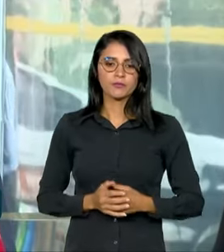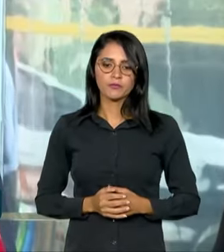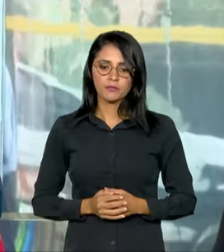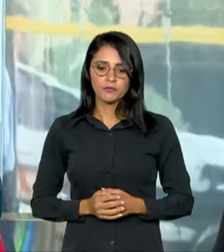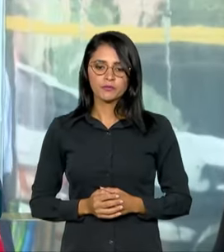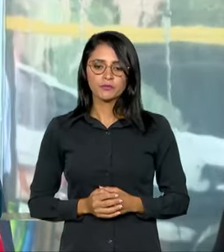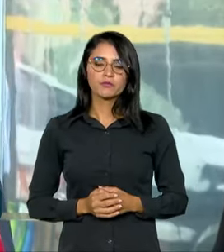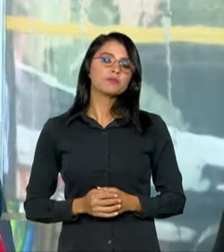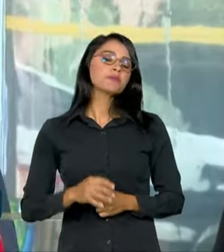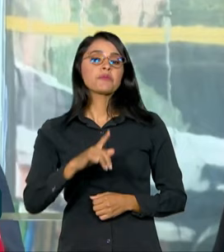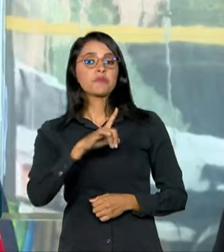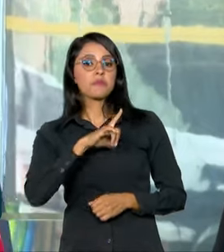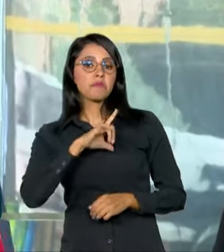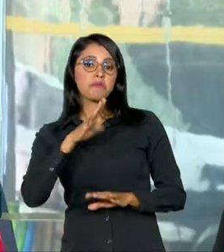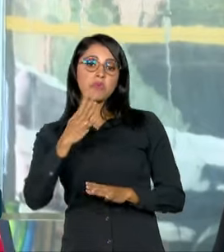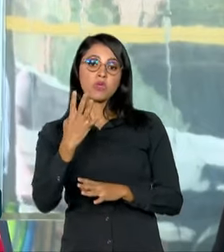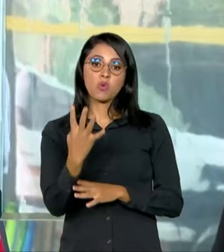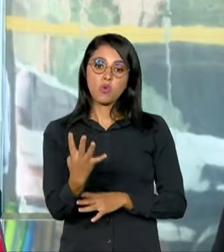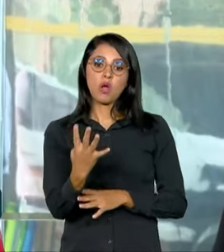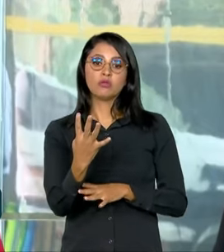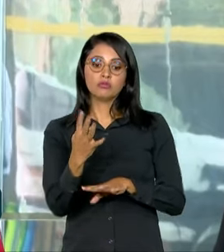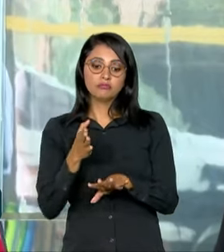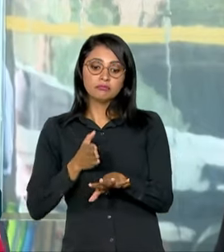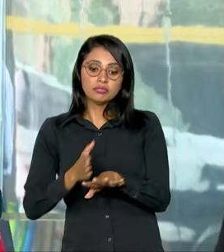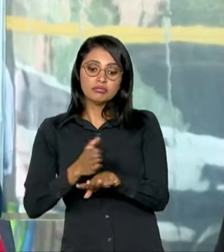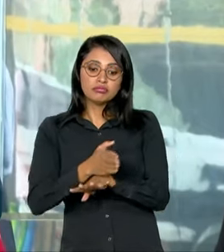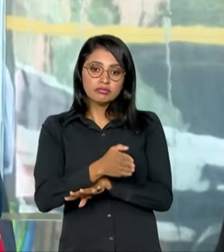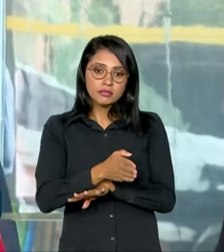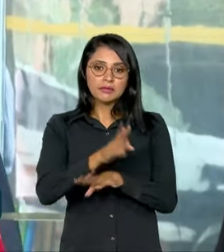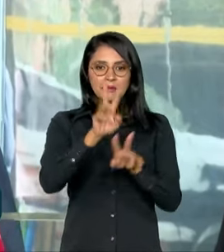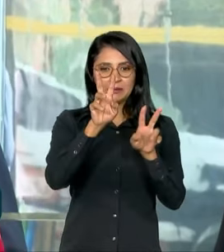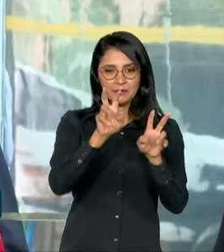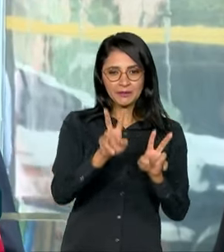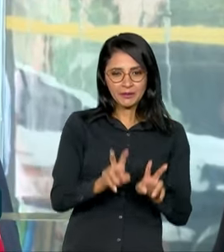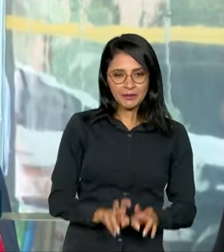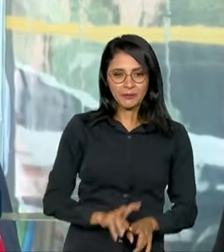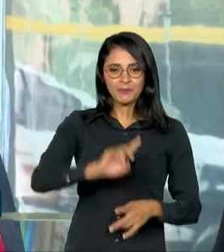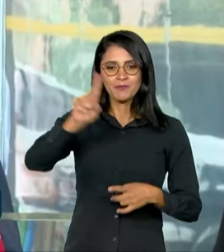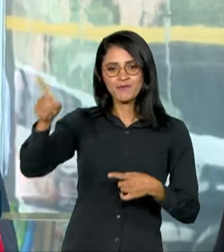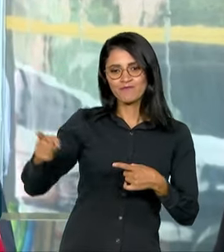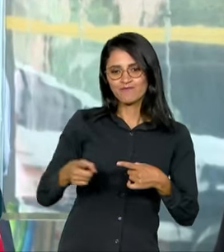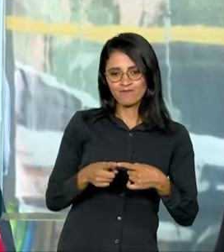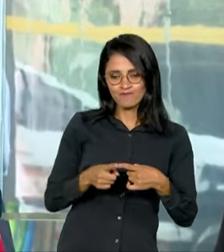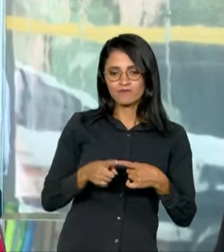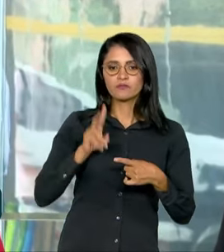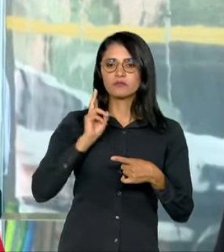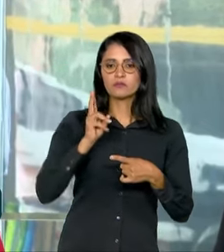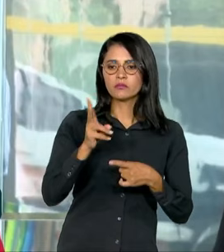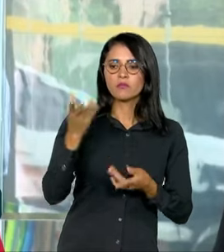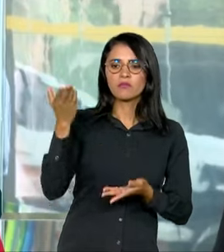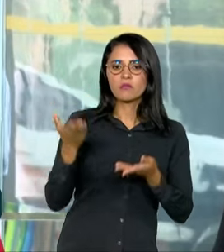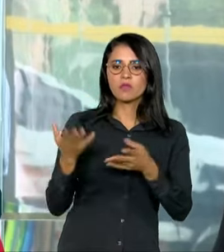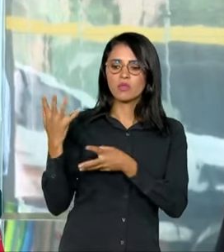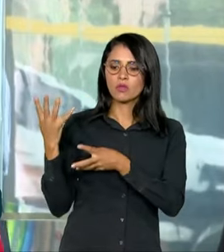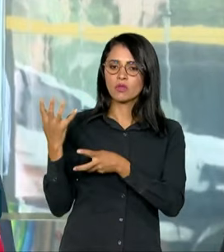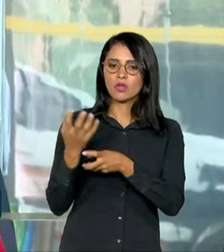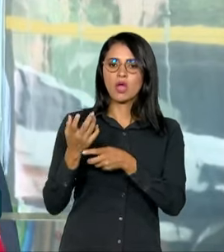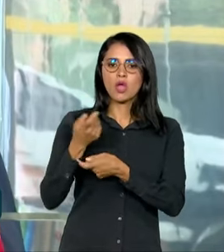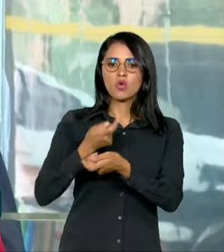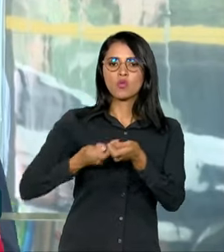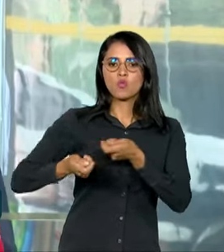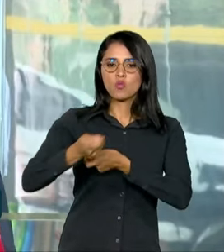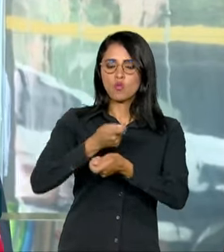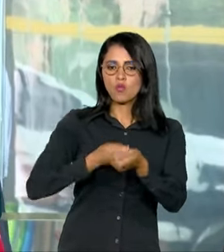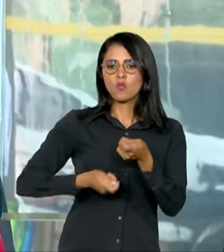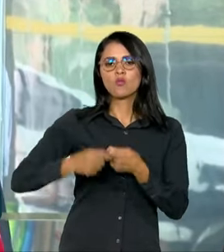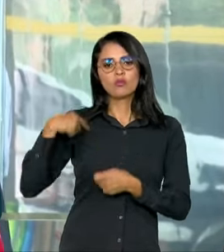Tendo pelo menos quatro grandes eixos, a priori, né? O primeiro, manter o reequilíbrio da economia. Nós